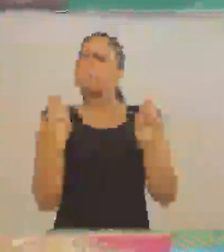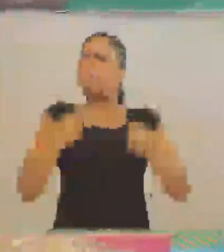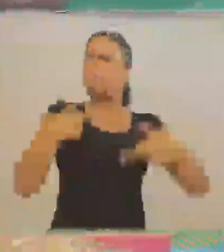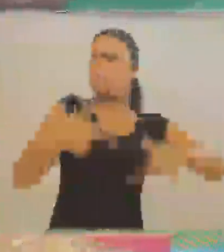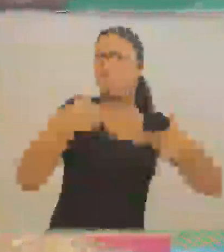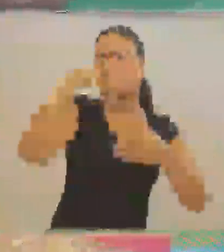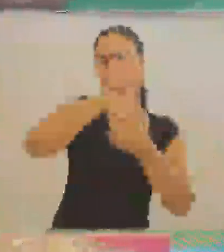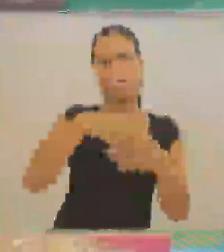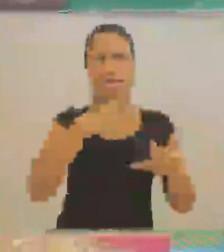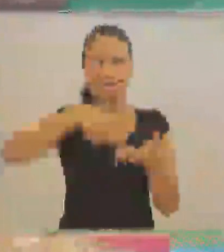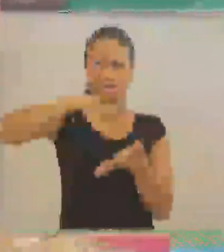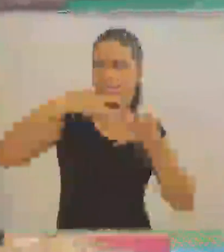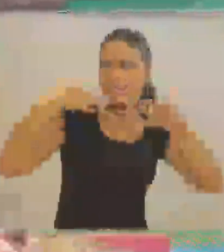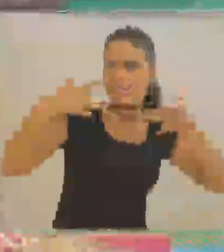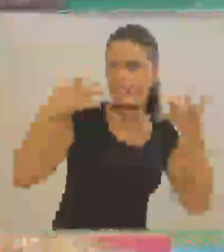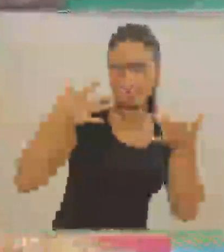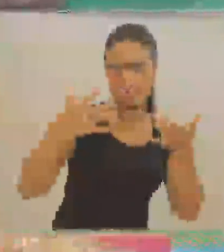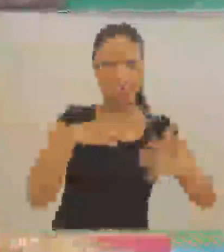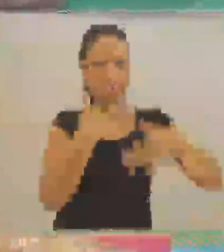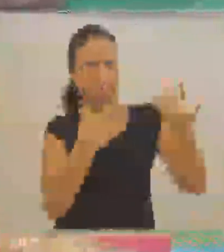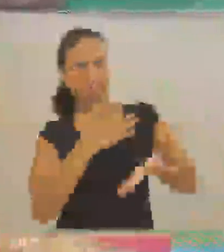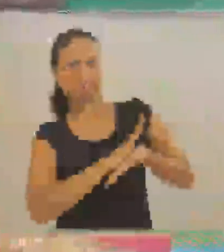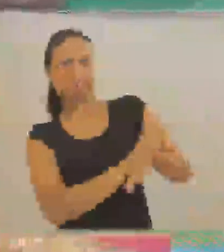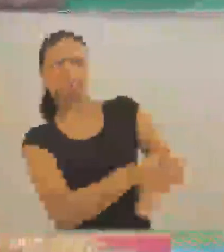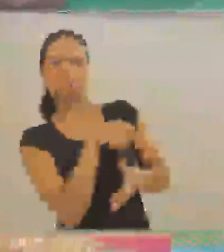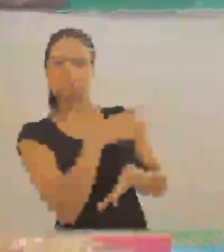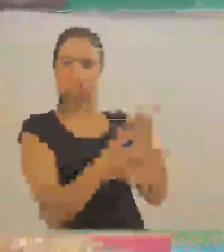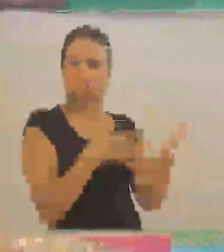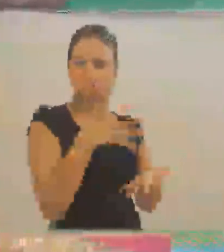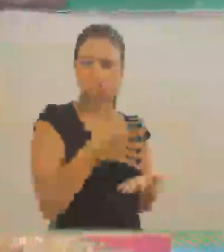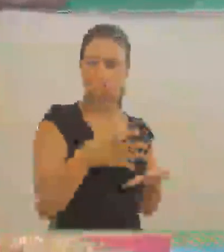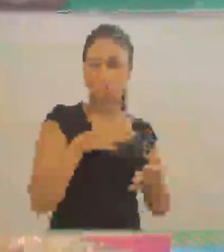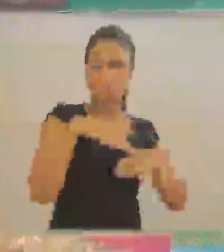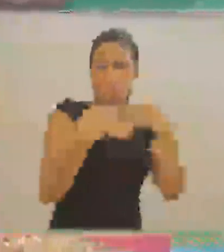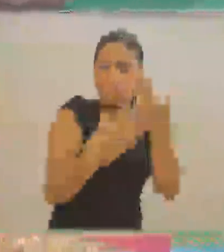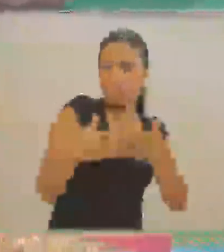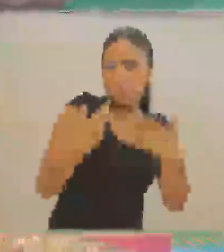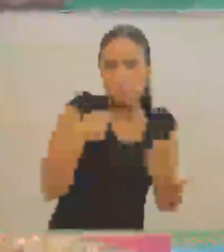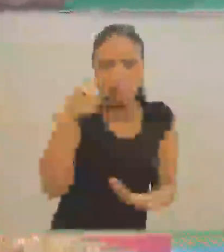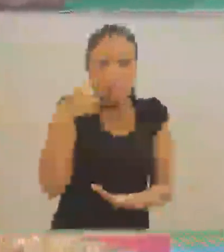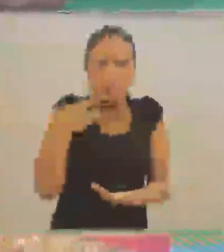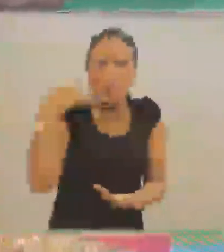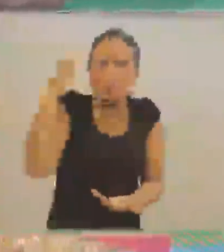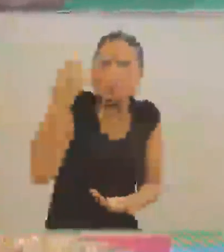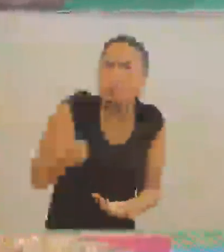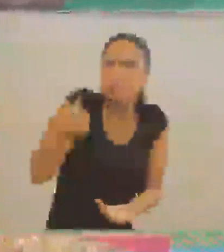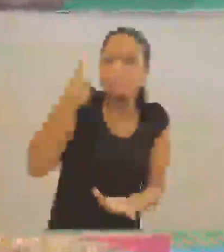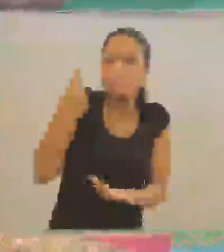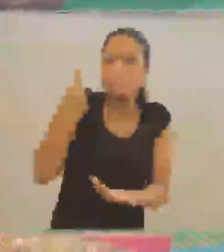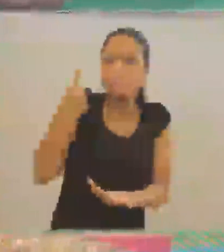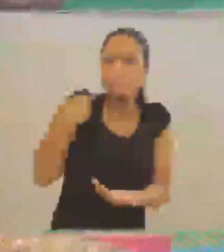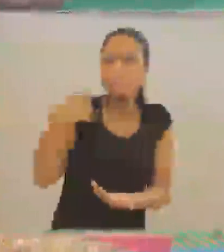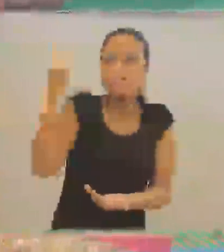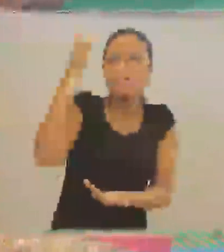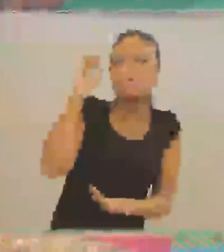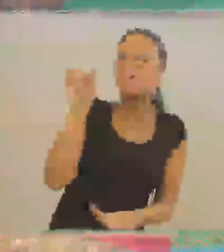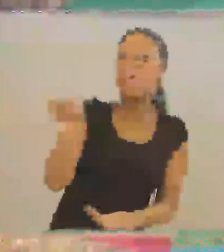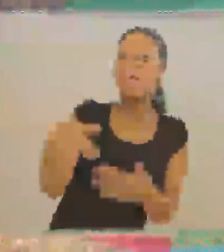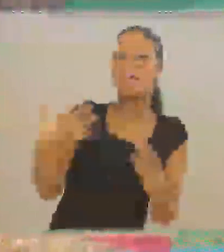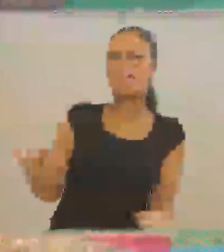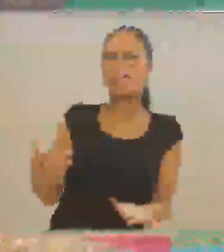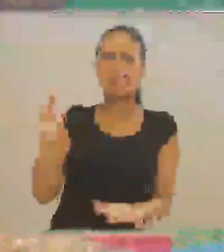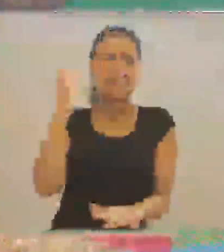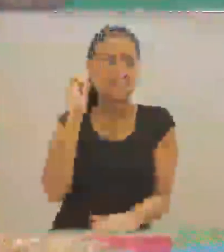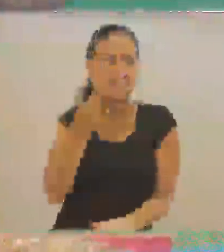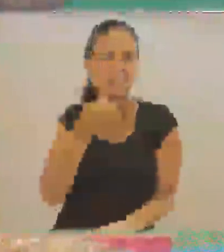suficiente para trabalhar com dança, com teatro. Tinha um certo preconceito em relação a Libras, ao surdo em si.